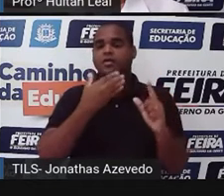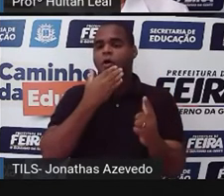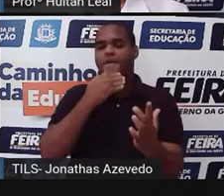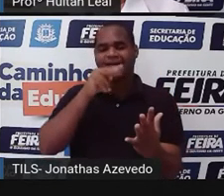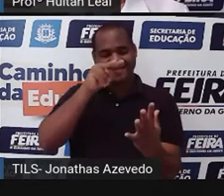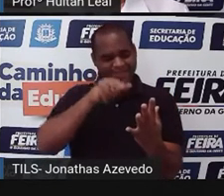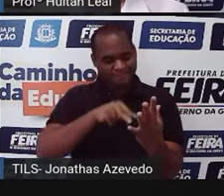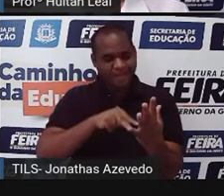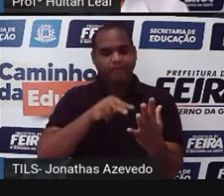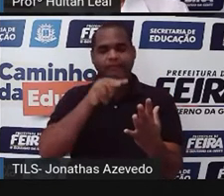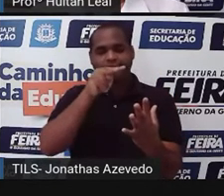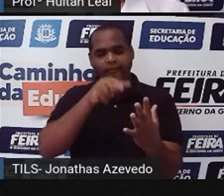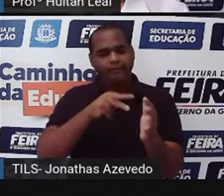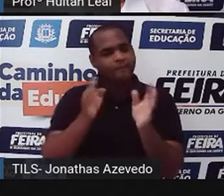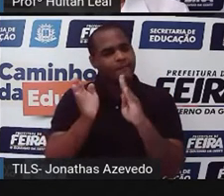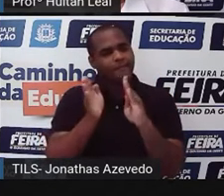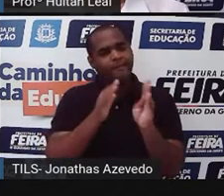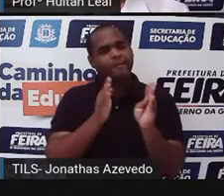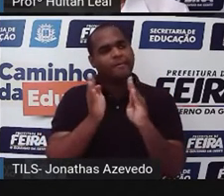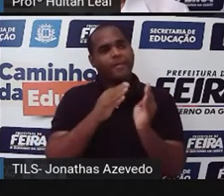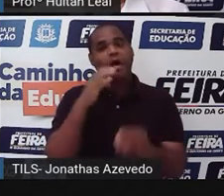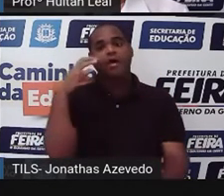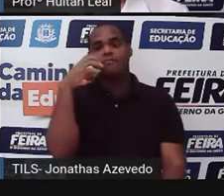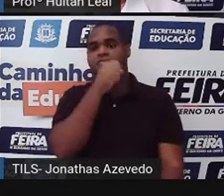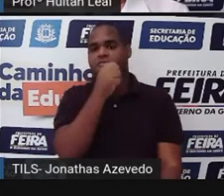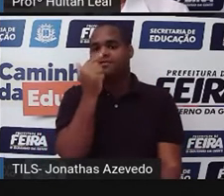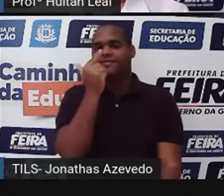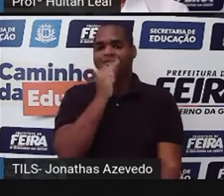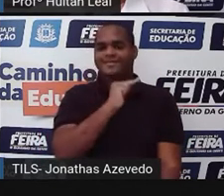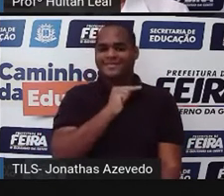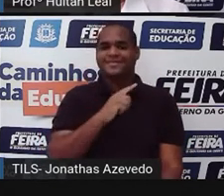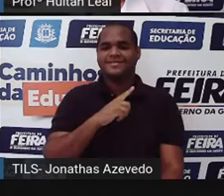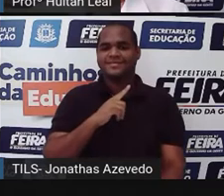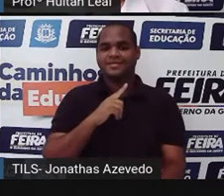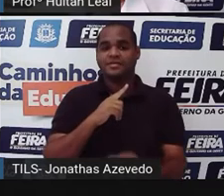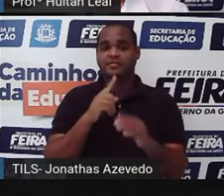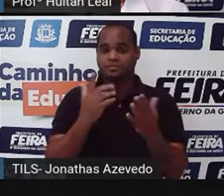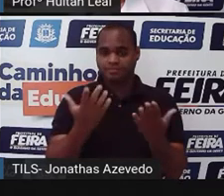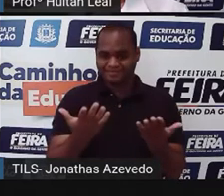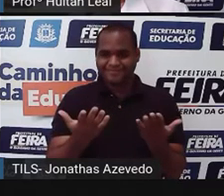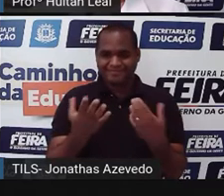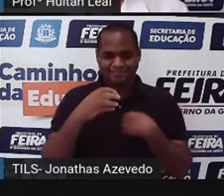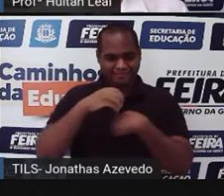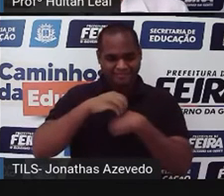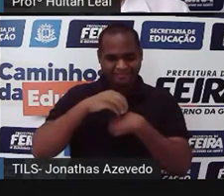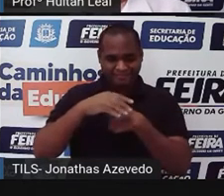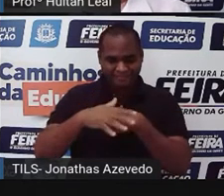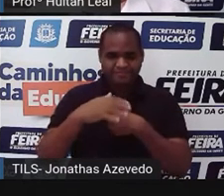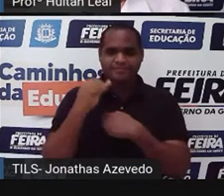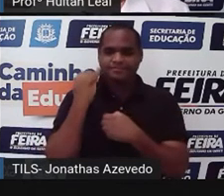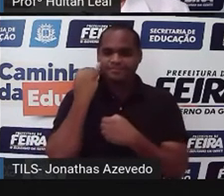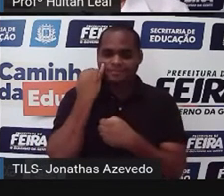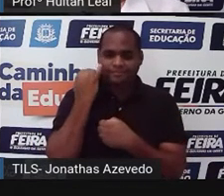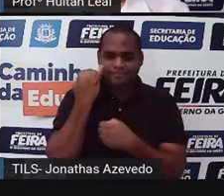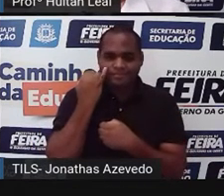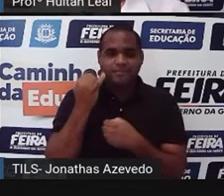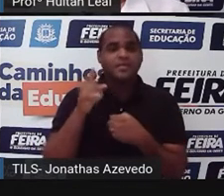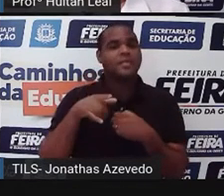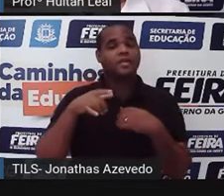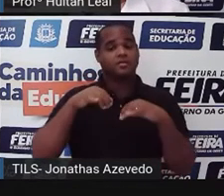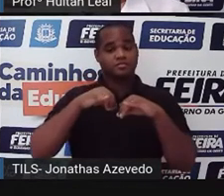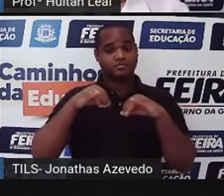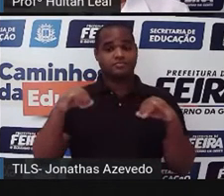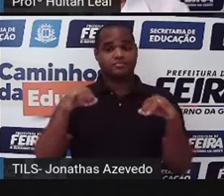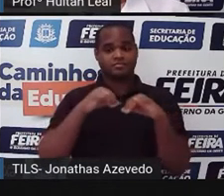rápida e direta. Então, informar é a base da notícia, se bem que há